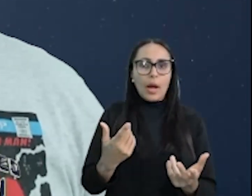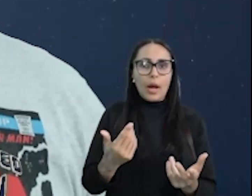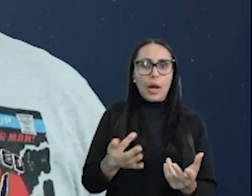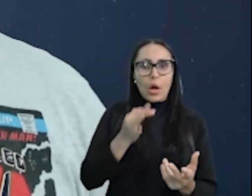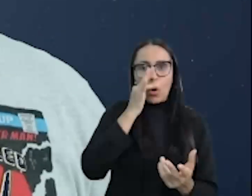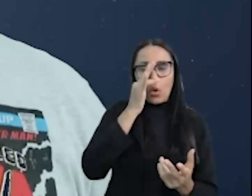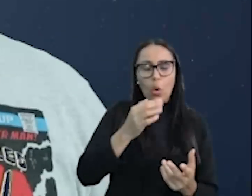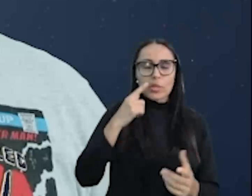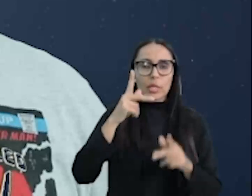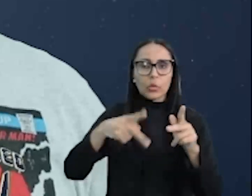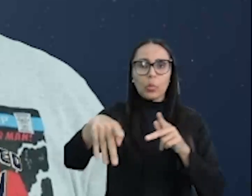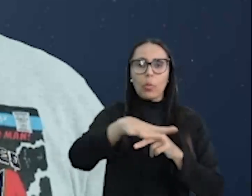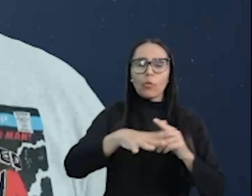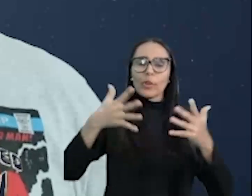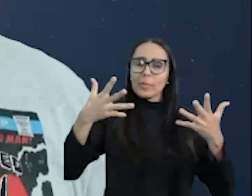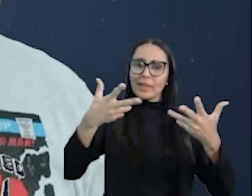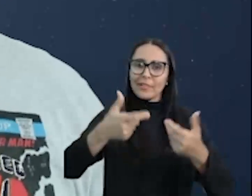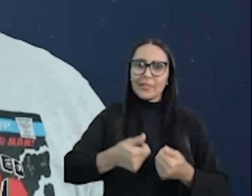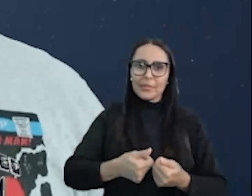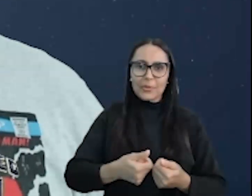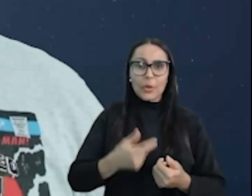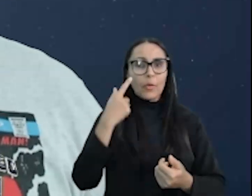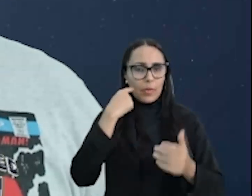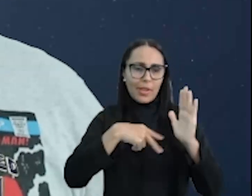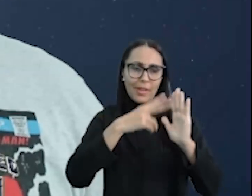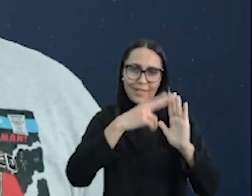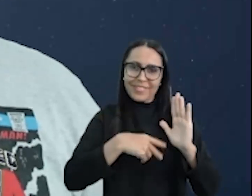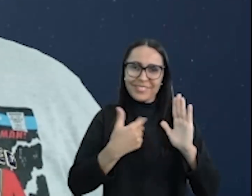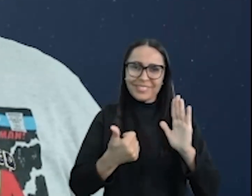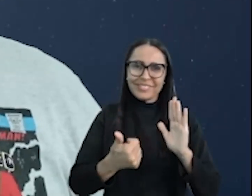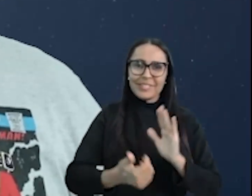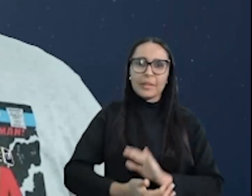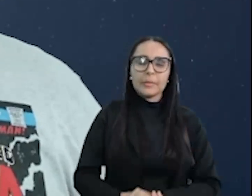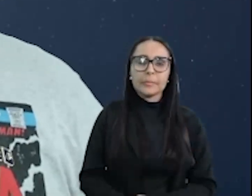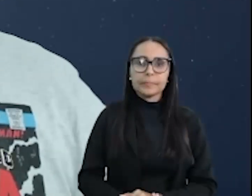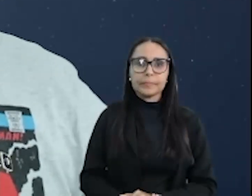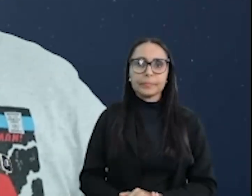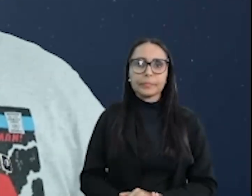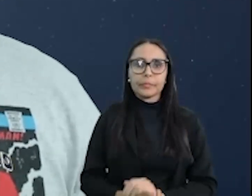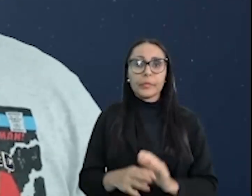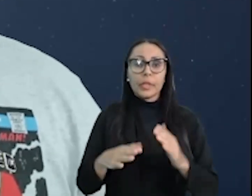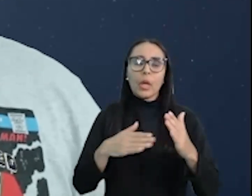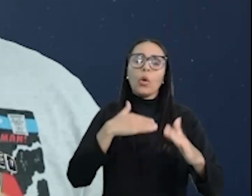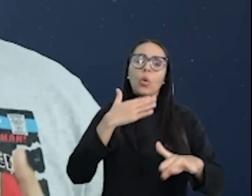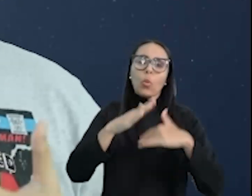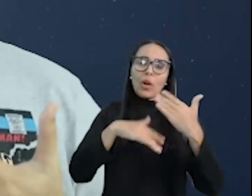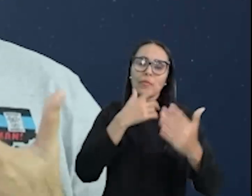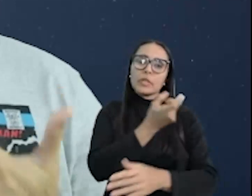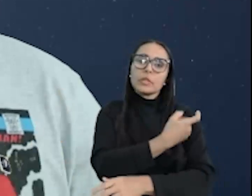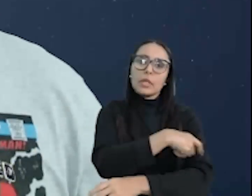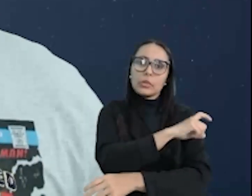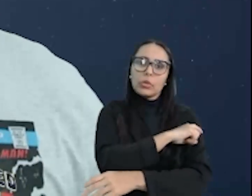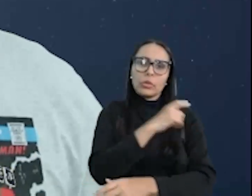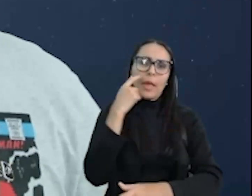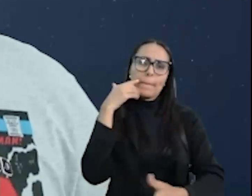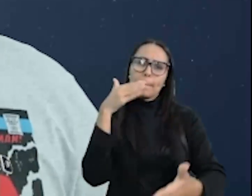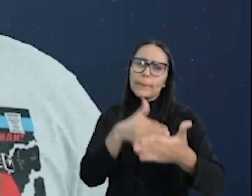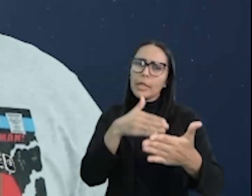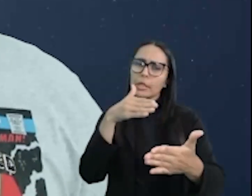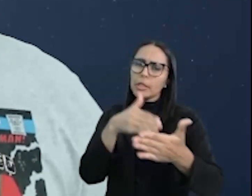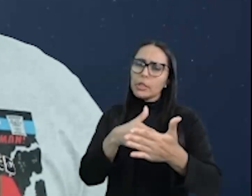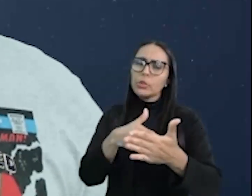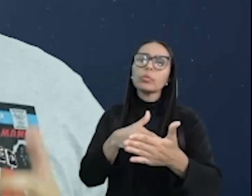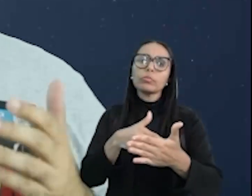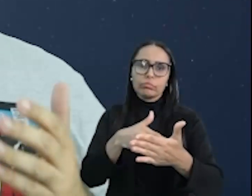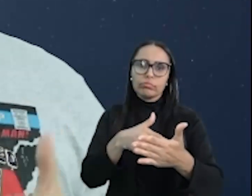maravilhoso. Vale a pena você conferir, tá certo? Então, o avanço nazista é freado em